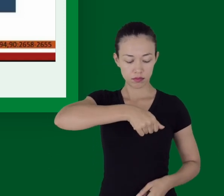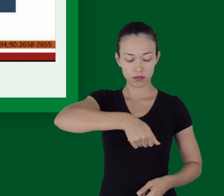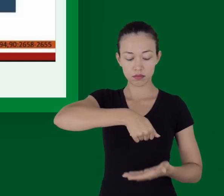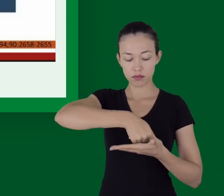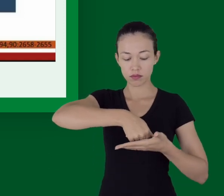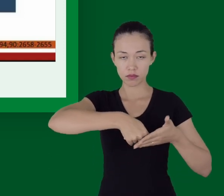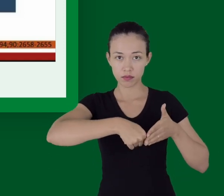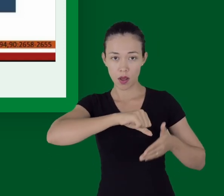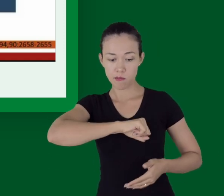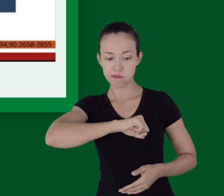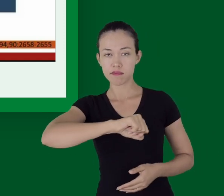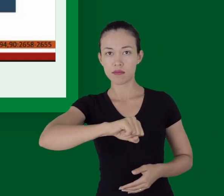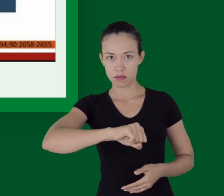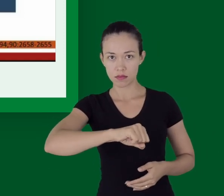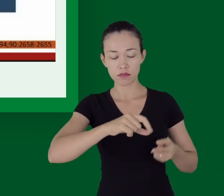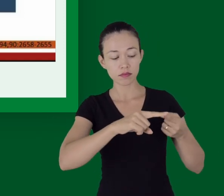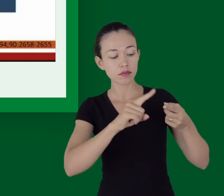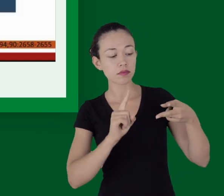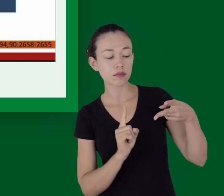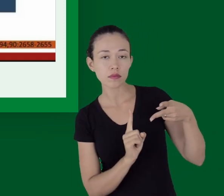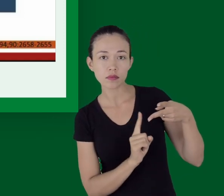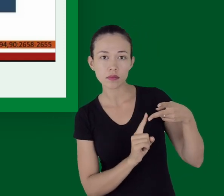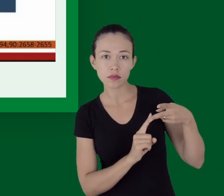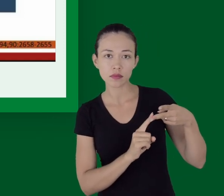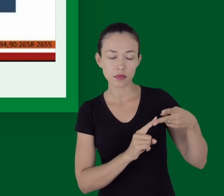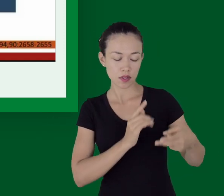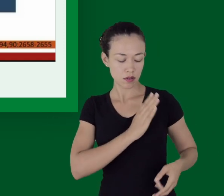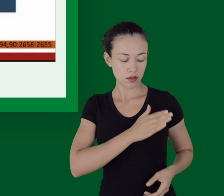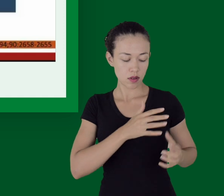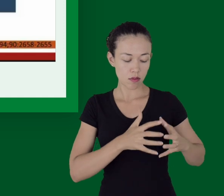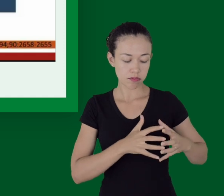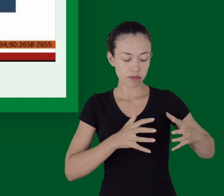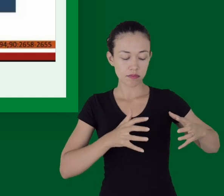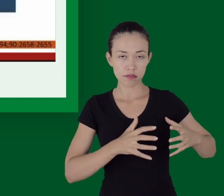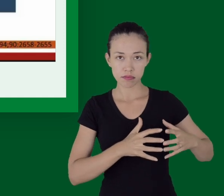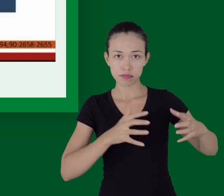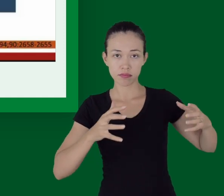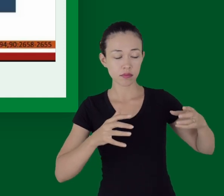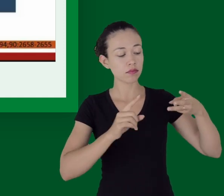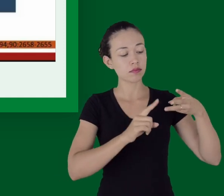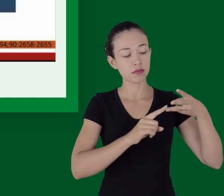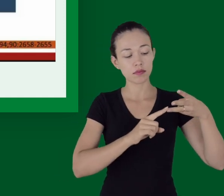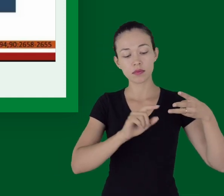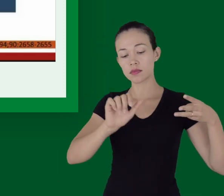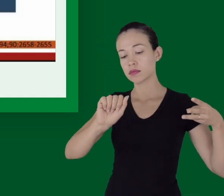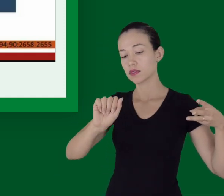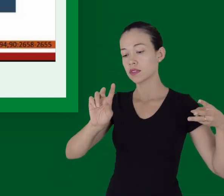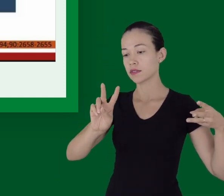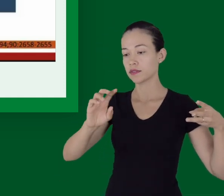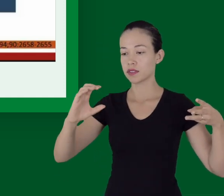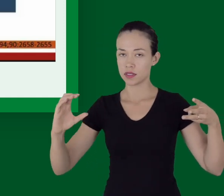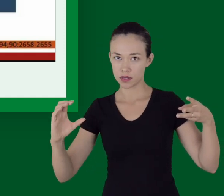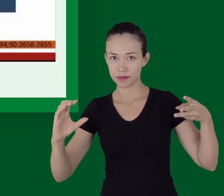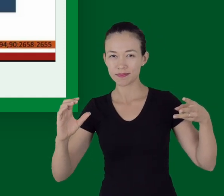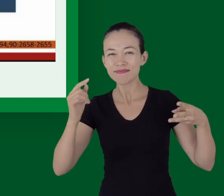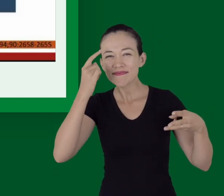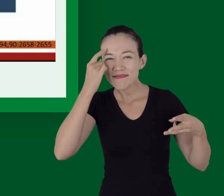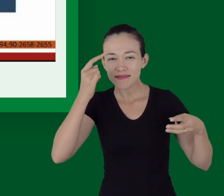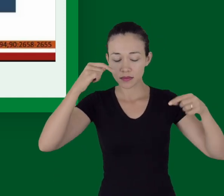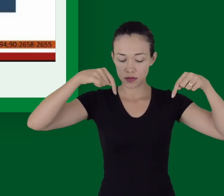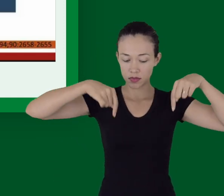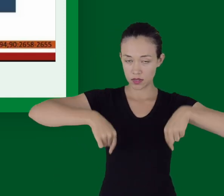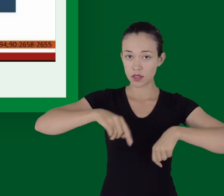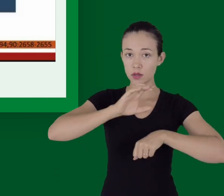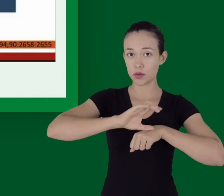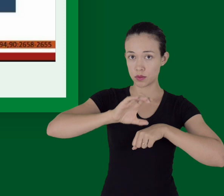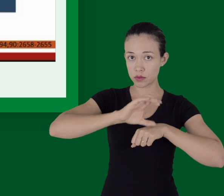insuficiência cardíaca e o acidente vascular cerebral AVC. Lembrando que no nosso curso, a gente vai ter disponível